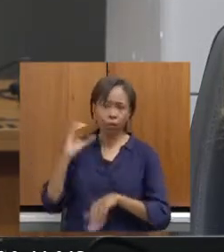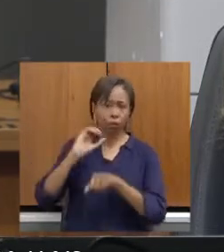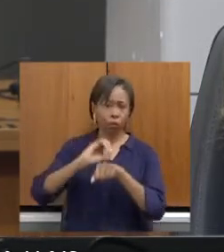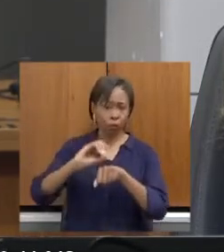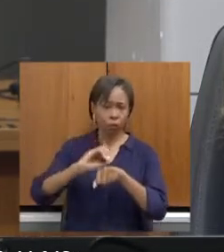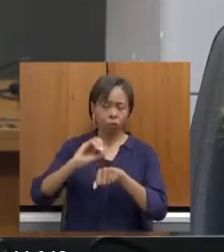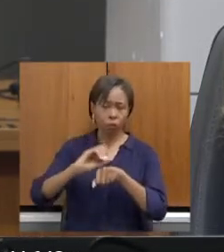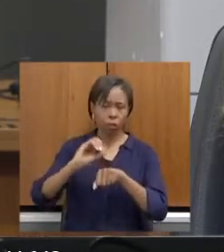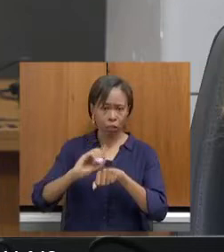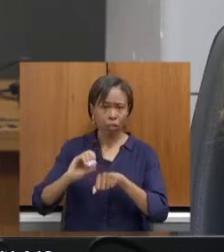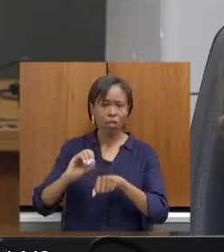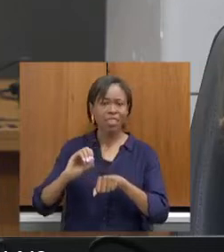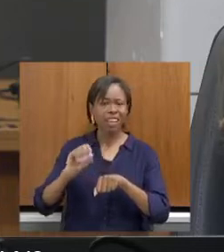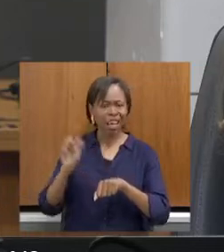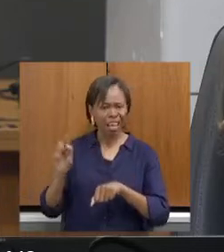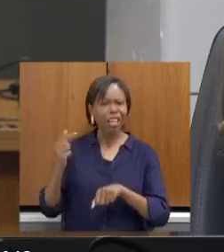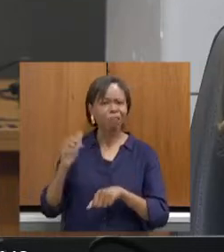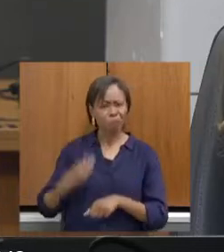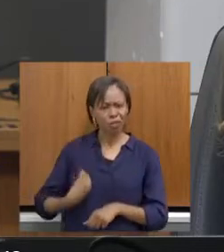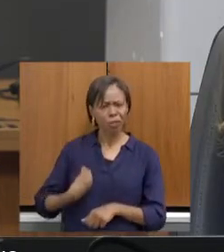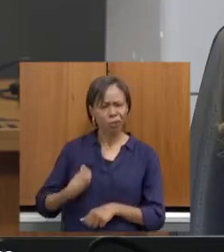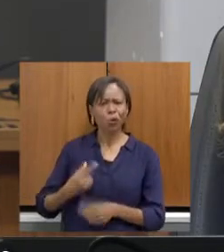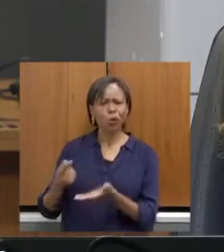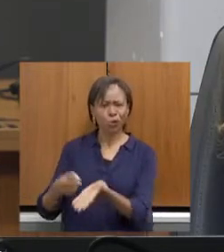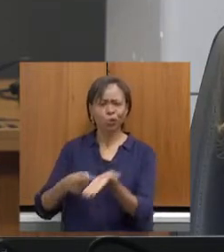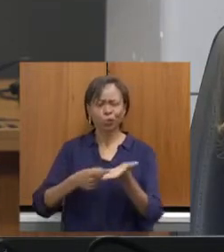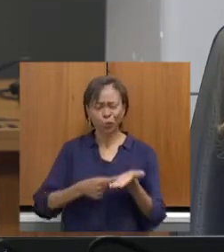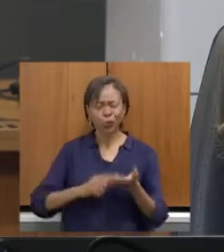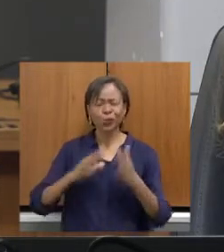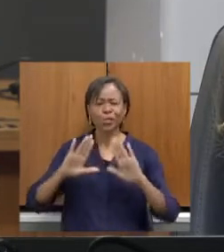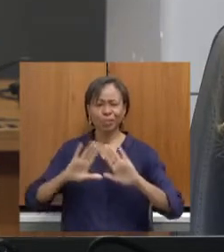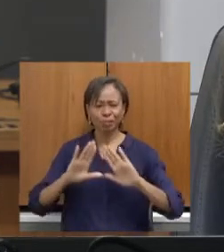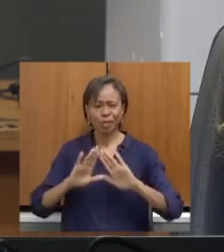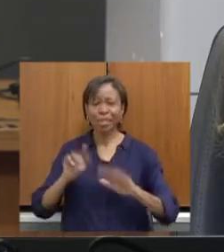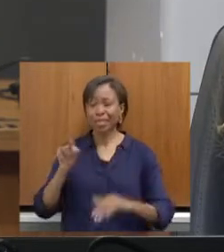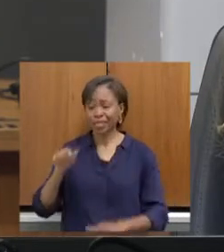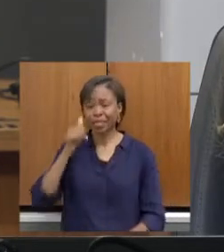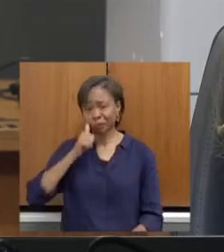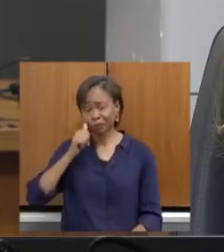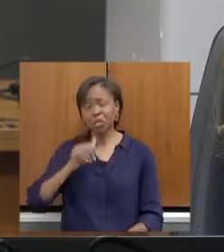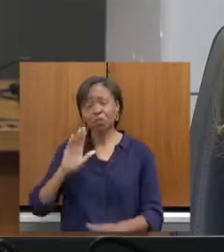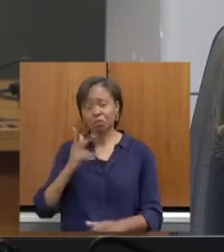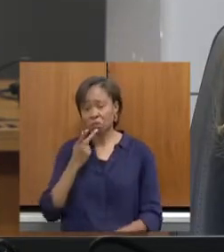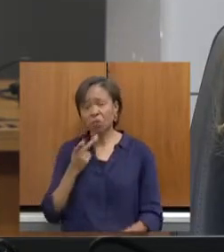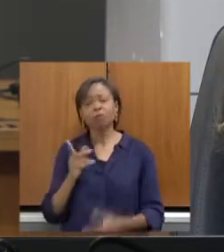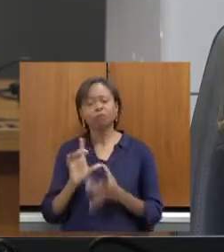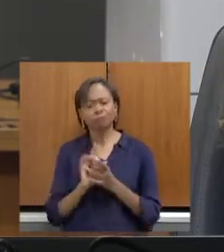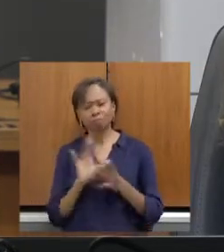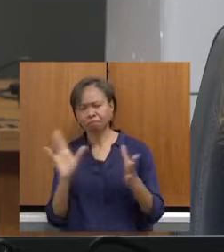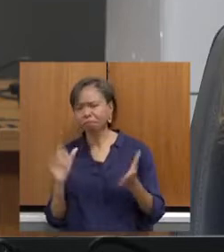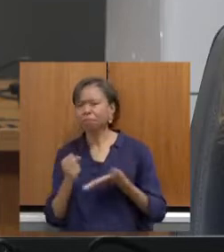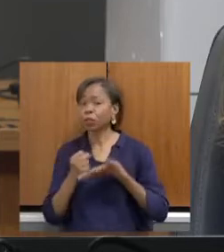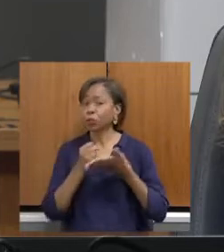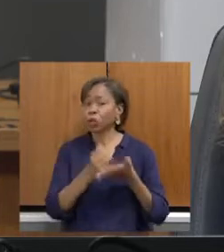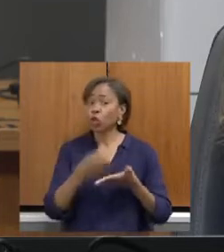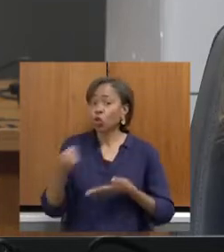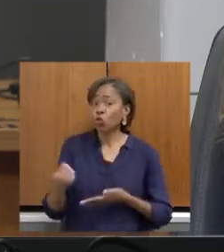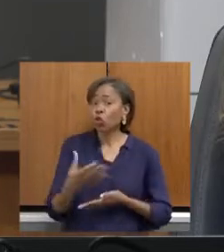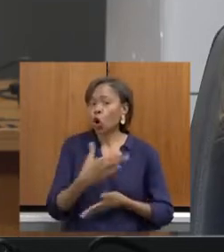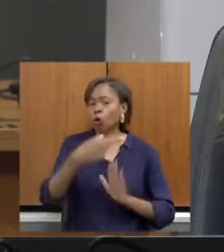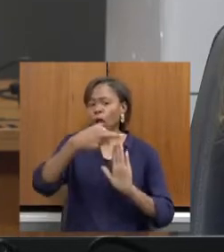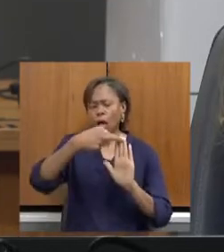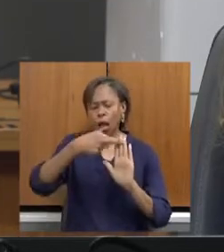da assessoria, nós convidamos aqui a Assembleia Legislativa, e ela já se colocou à disposição para ajudar em nova relatoria